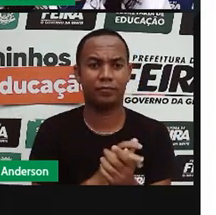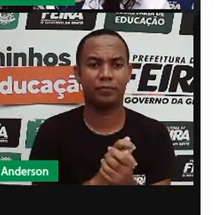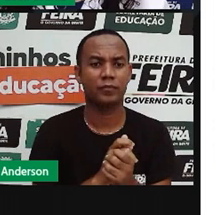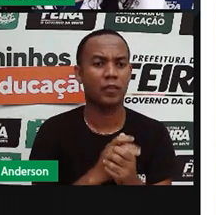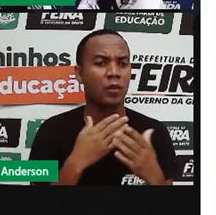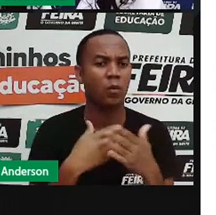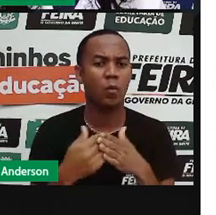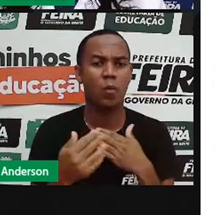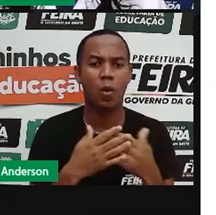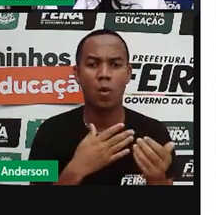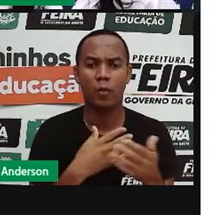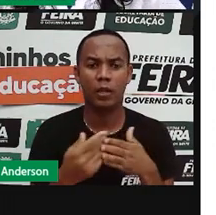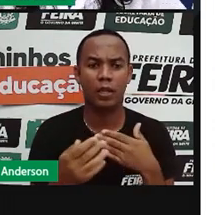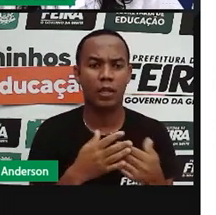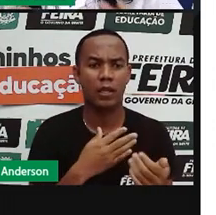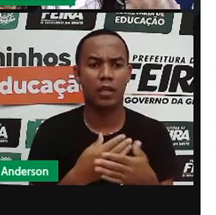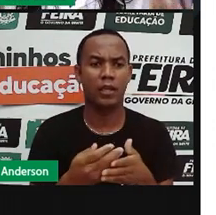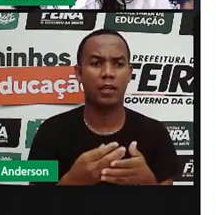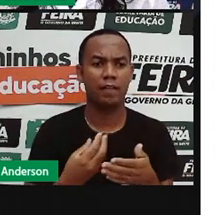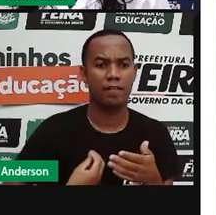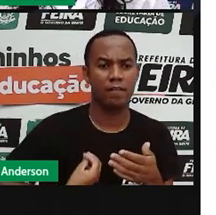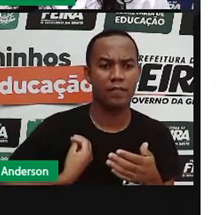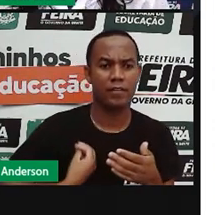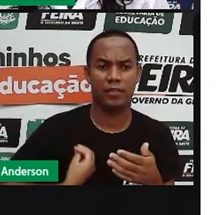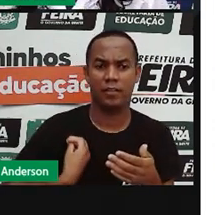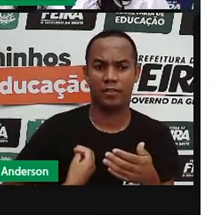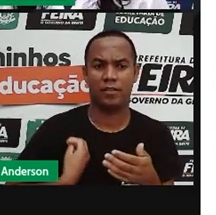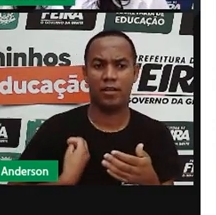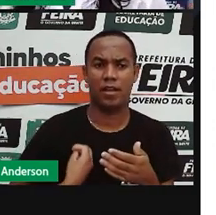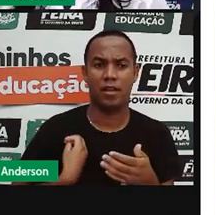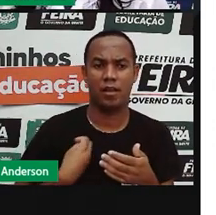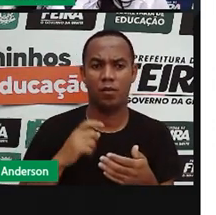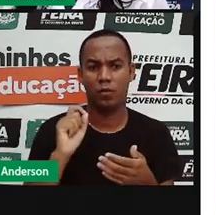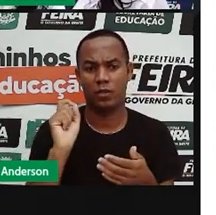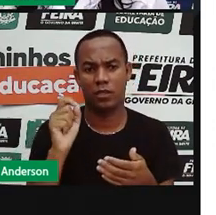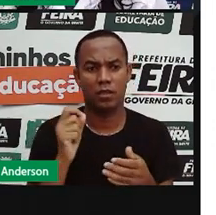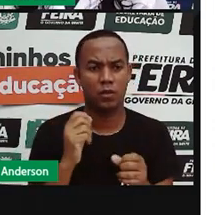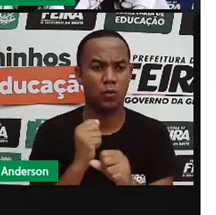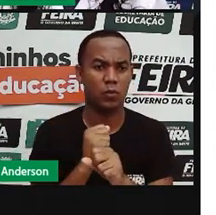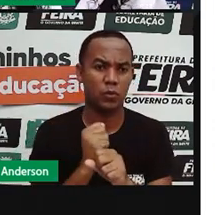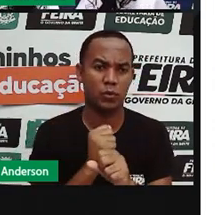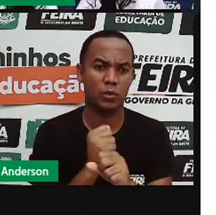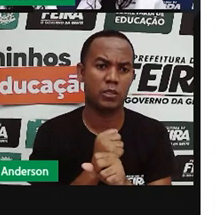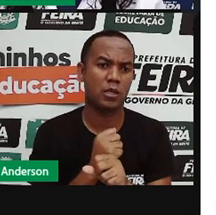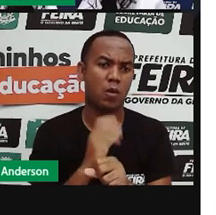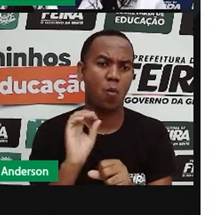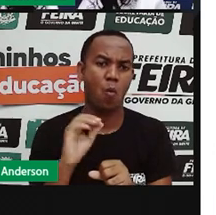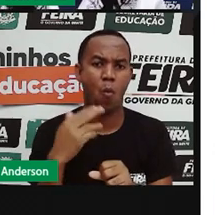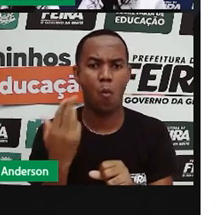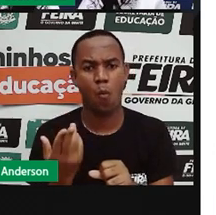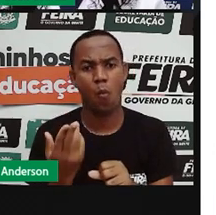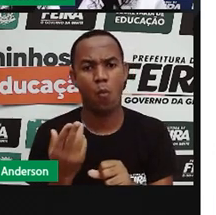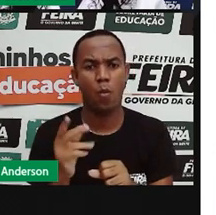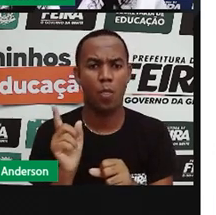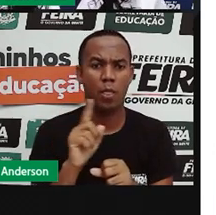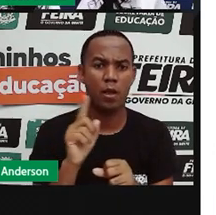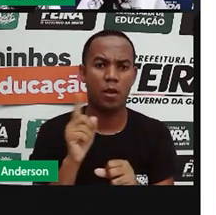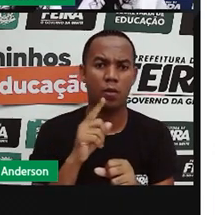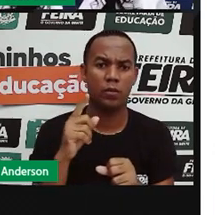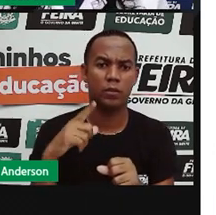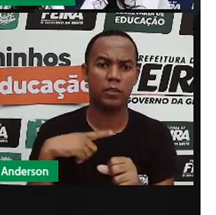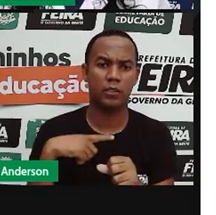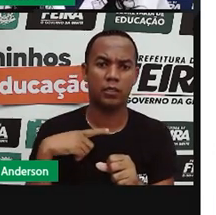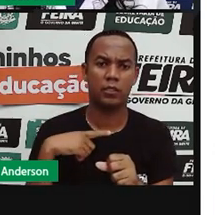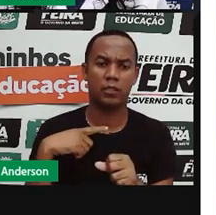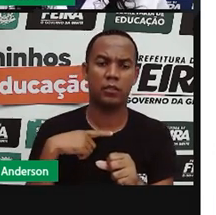Qualquer ser vivo, elemento da natureza, uma construção, projeta uma sombra quando